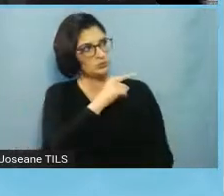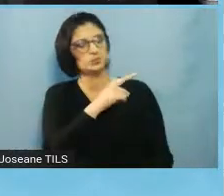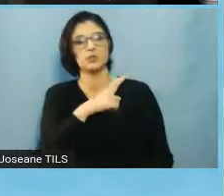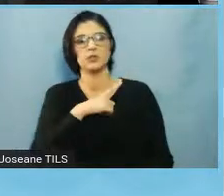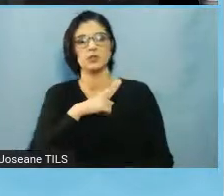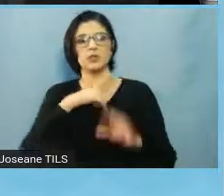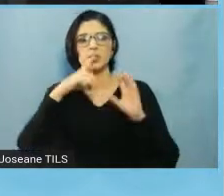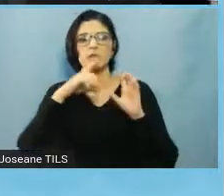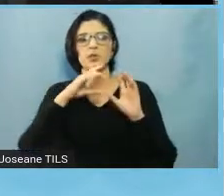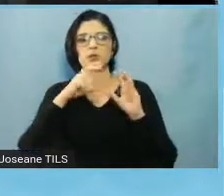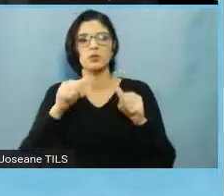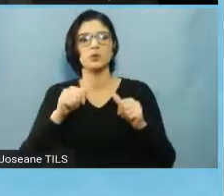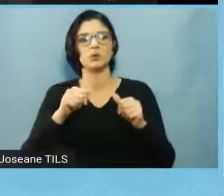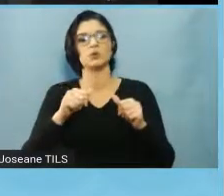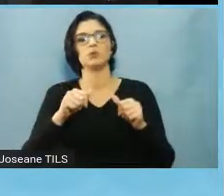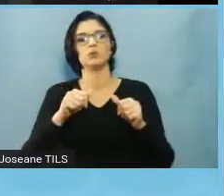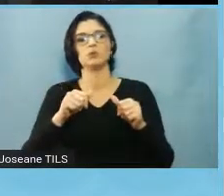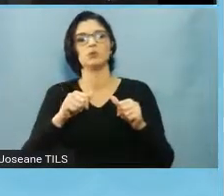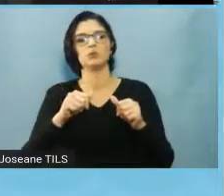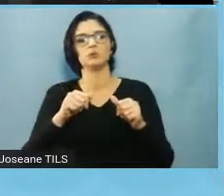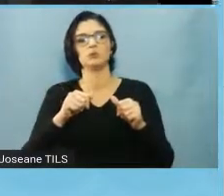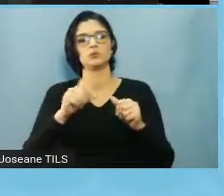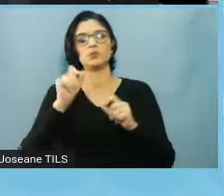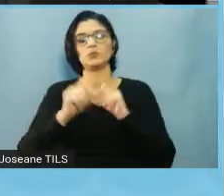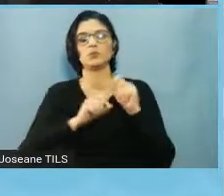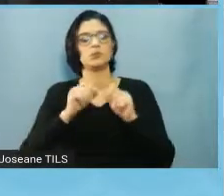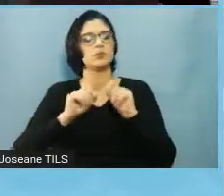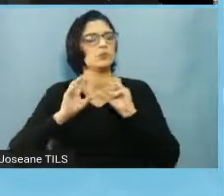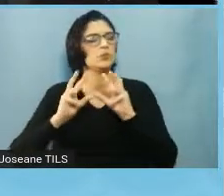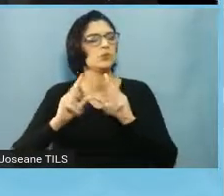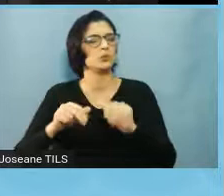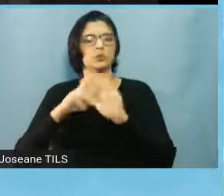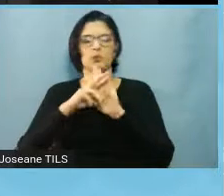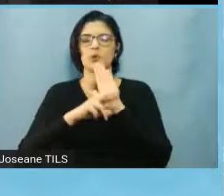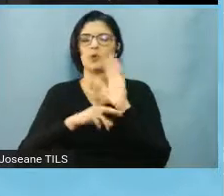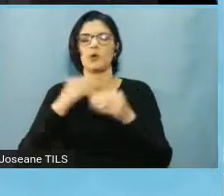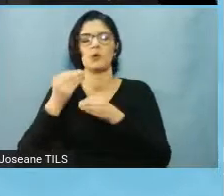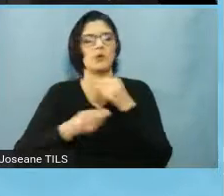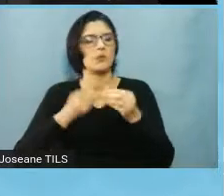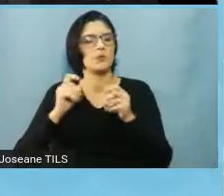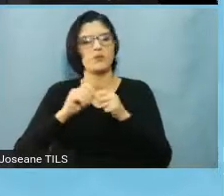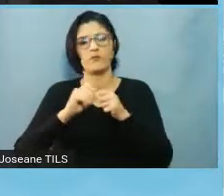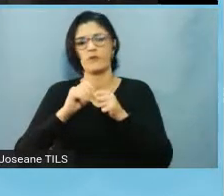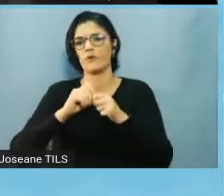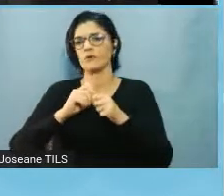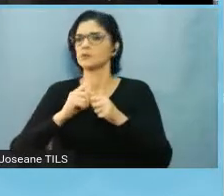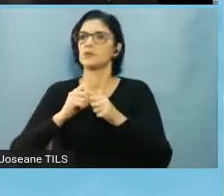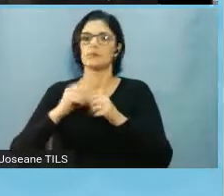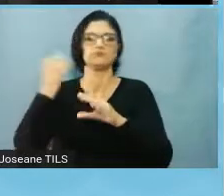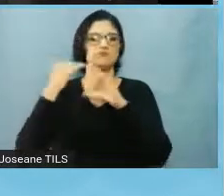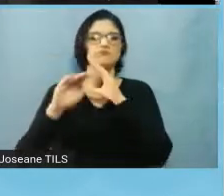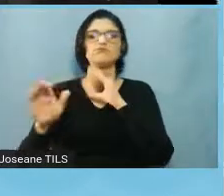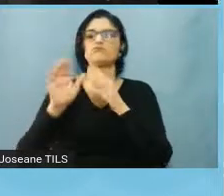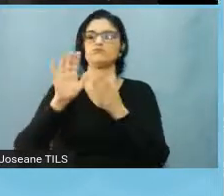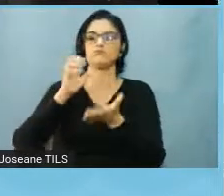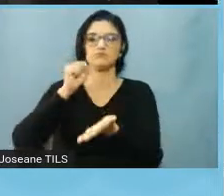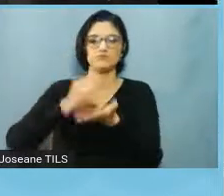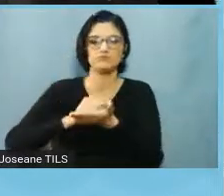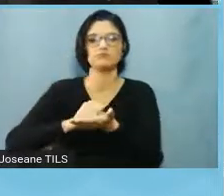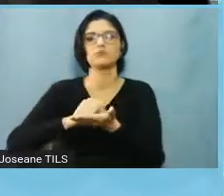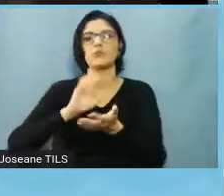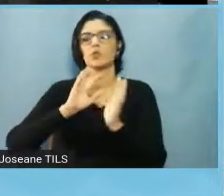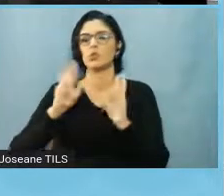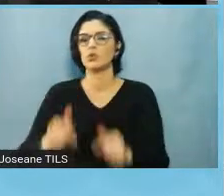portarias, e os manuais disponíveis para submissão, então, tem vários locais onde esses documentos, eles estão